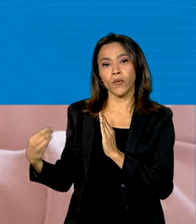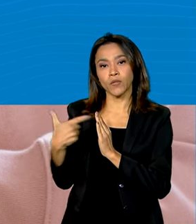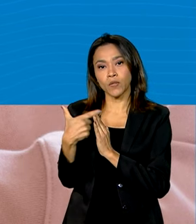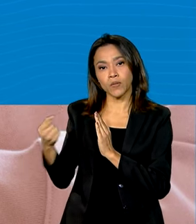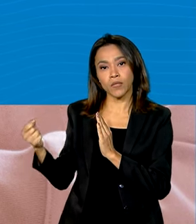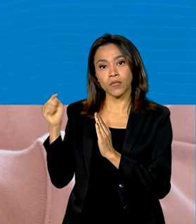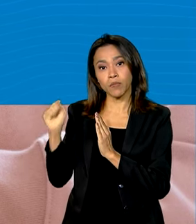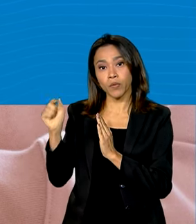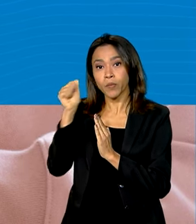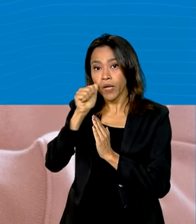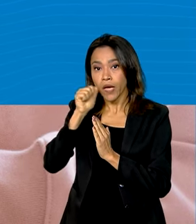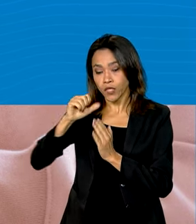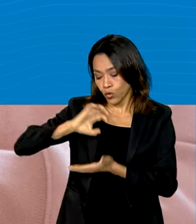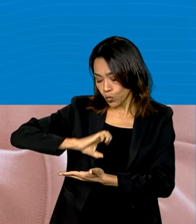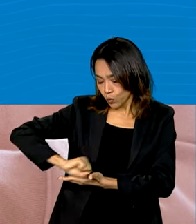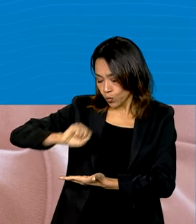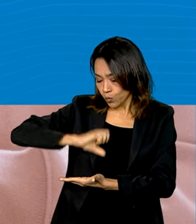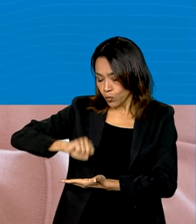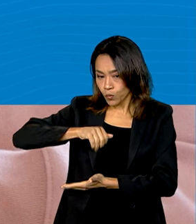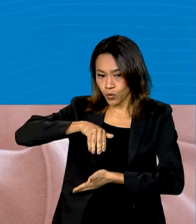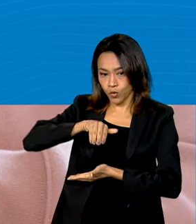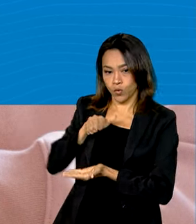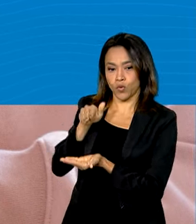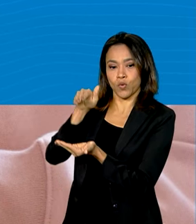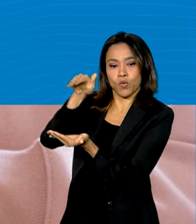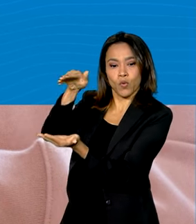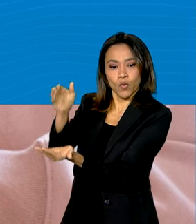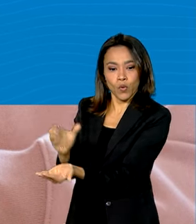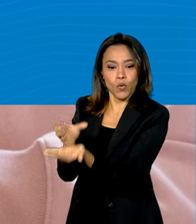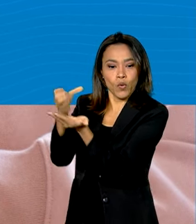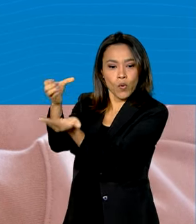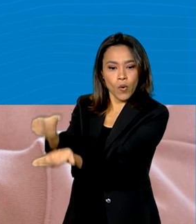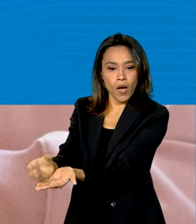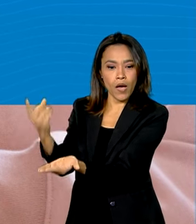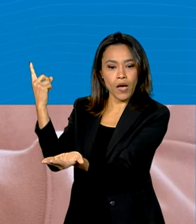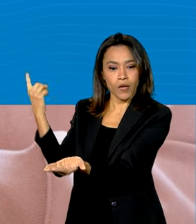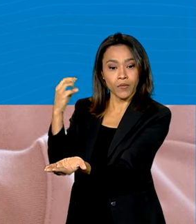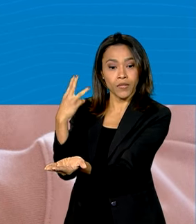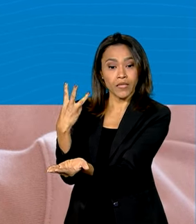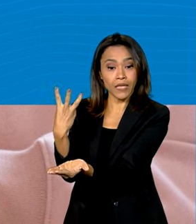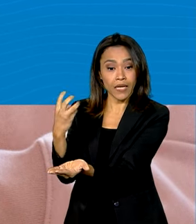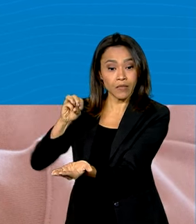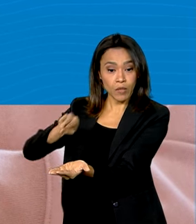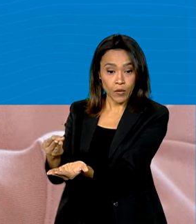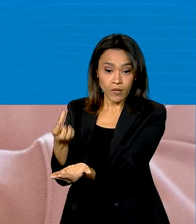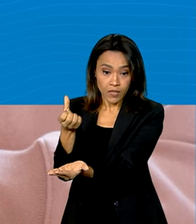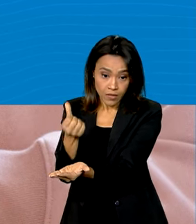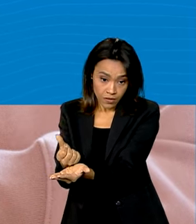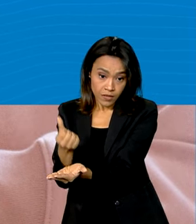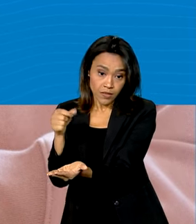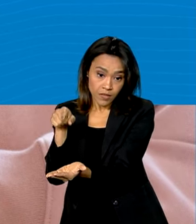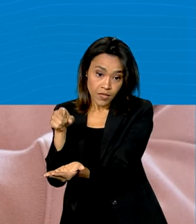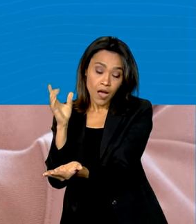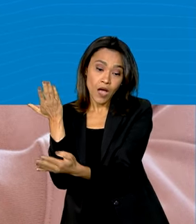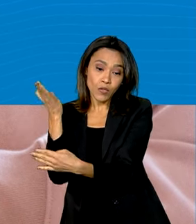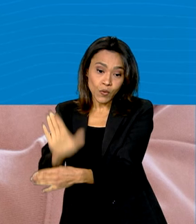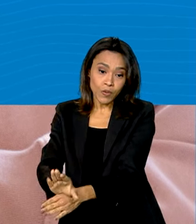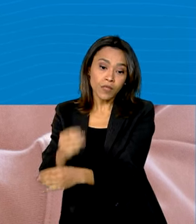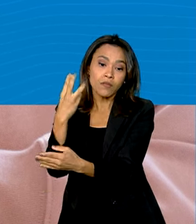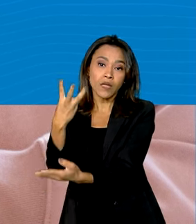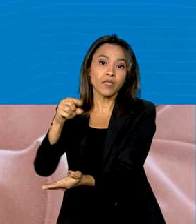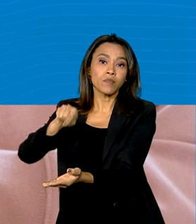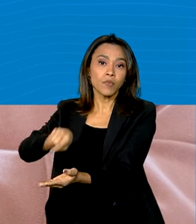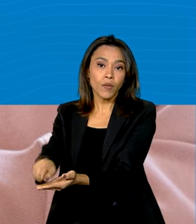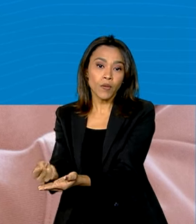mulheres doaram 3 milhões e 700 mil litros de leite materno, beneficiando 3 milhões e